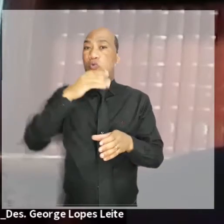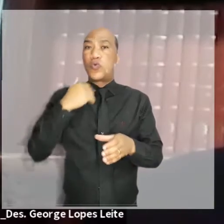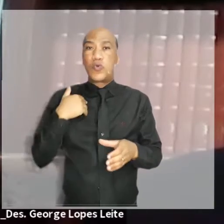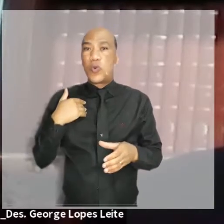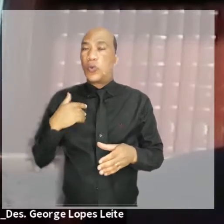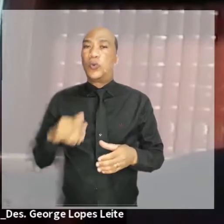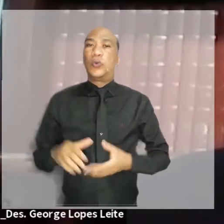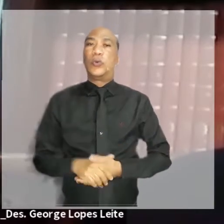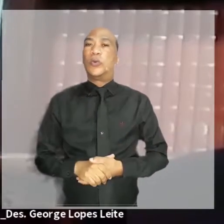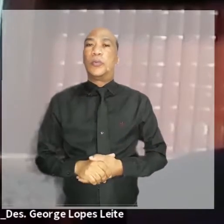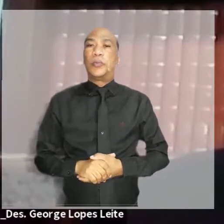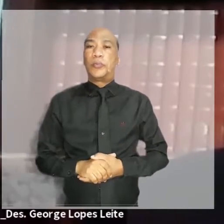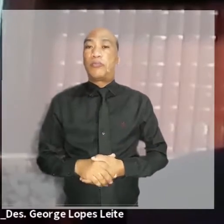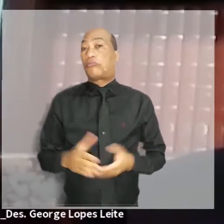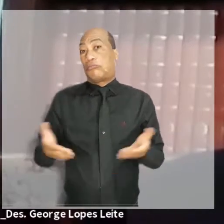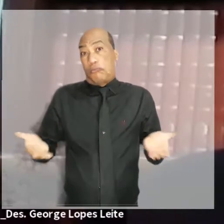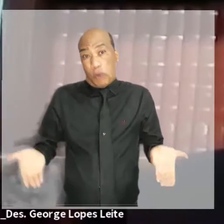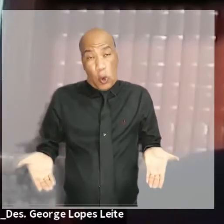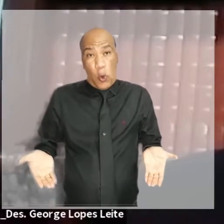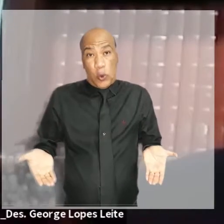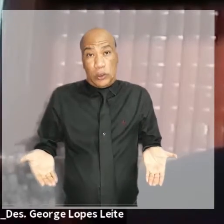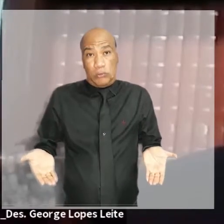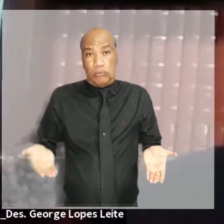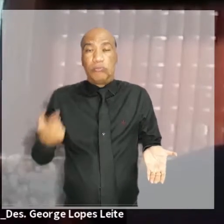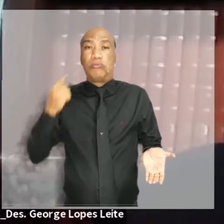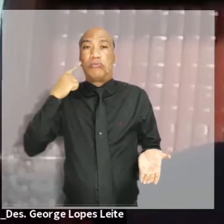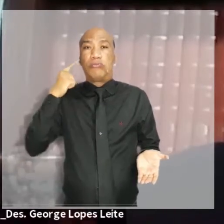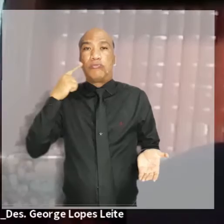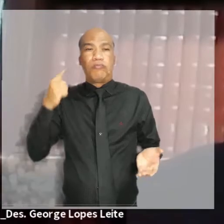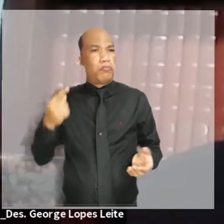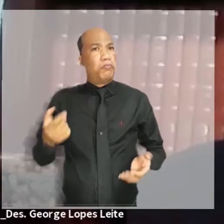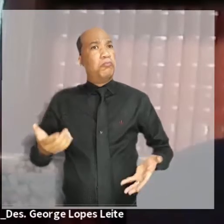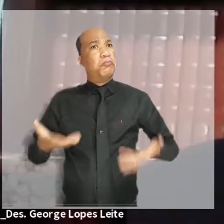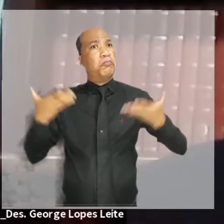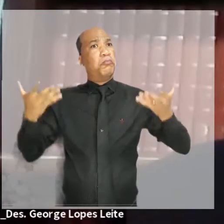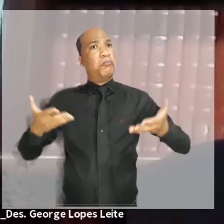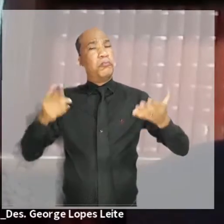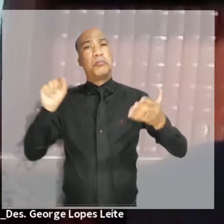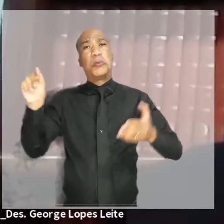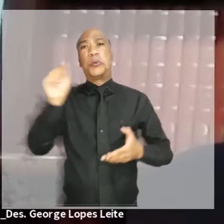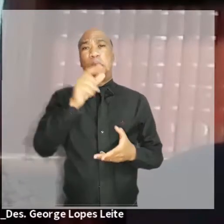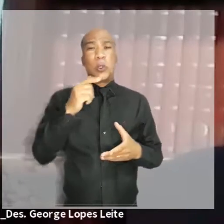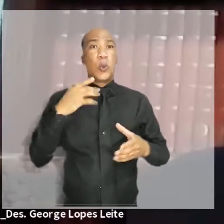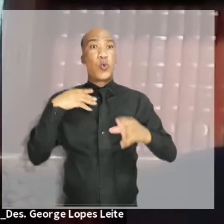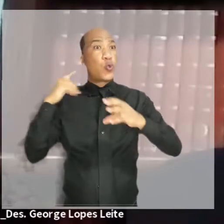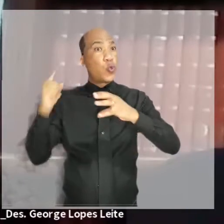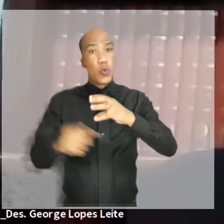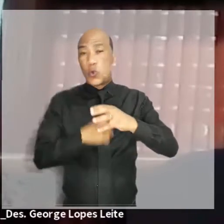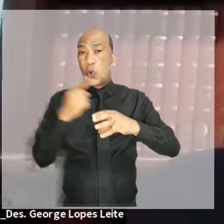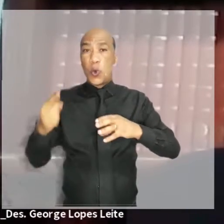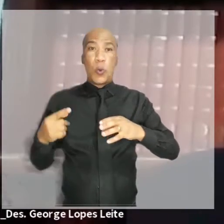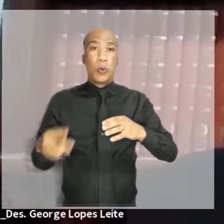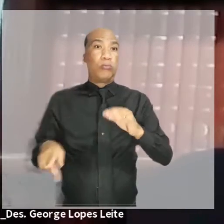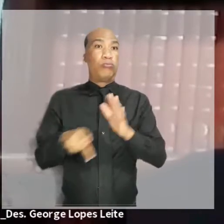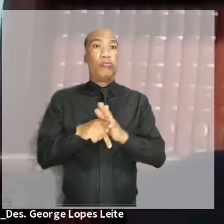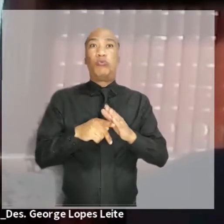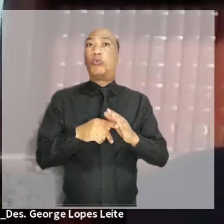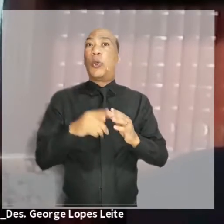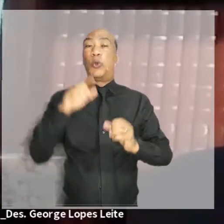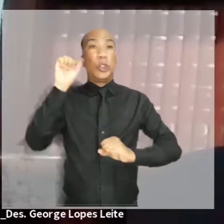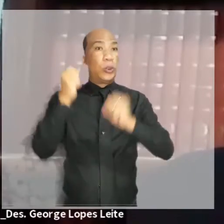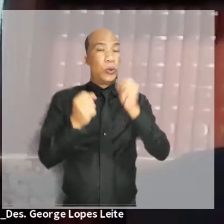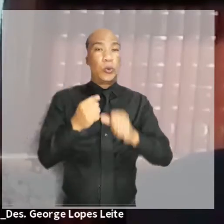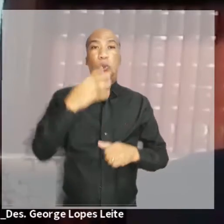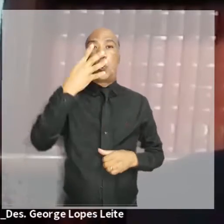e encontra eco na esfera pública dos demais entes federados. Hoje temos a oportunidade de celebrar a inovação.